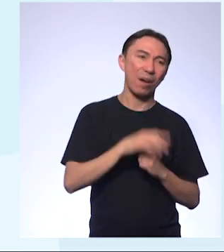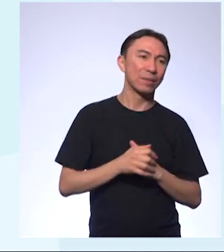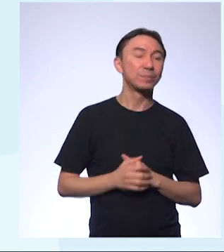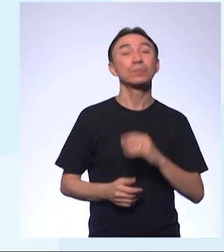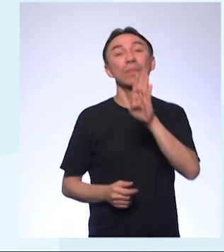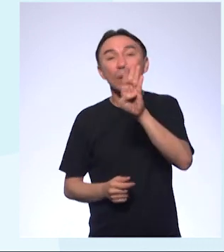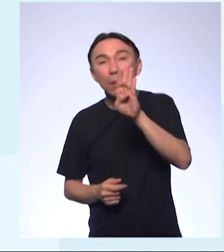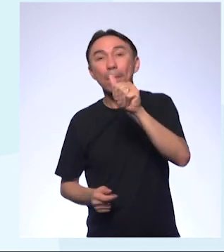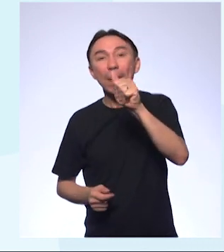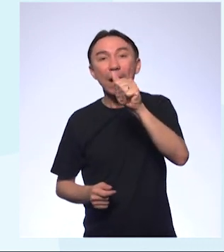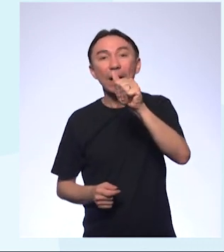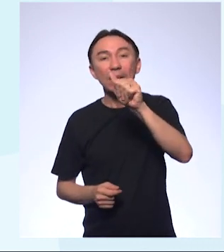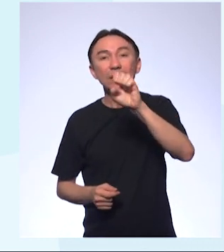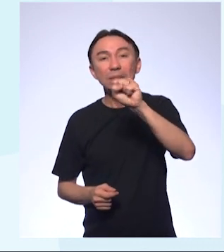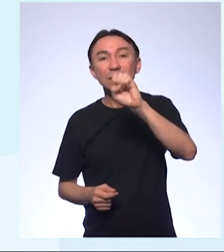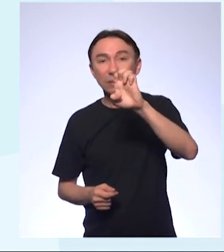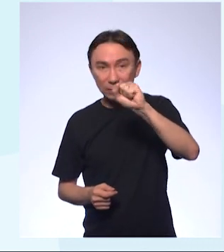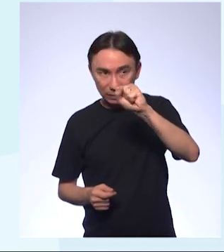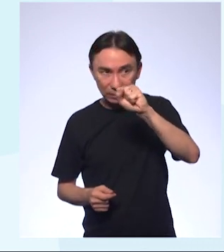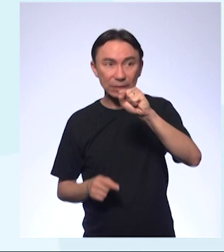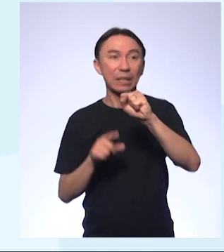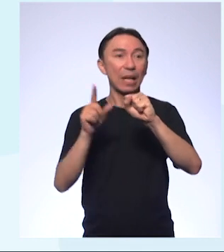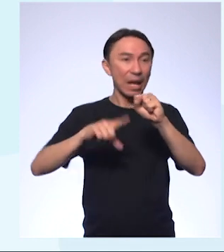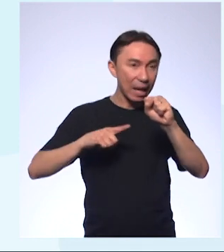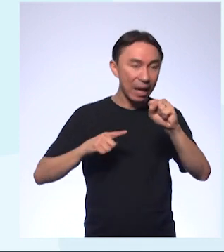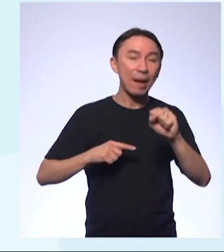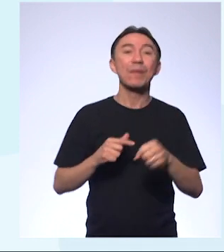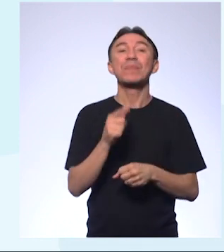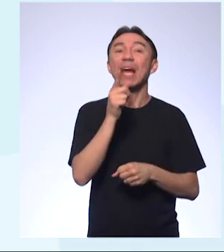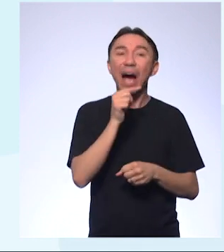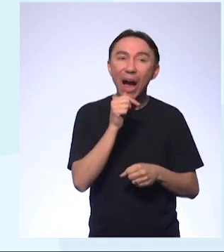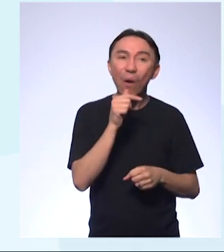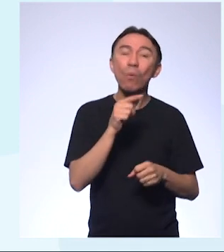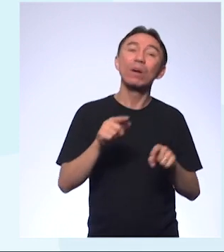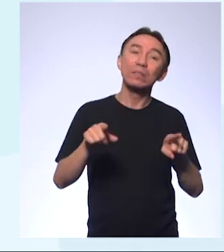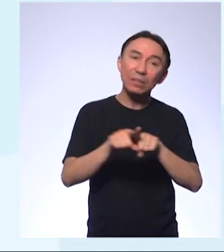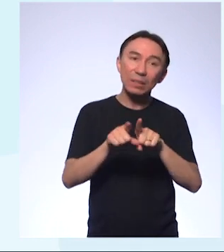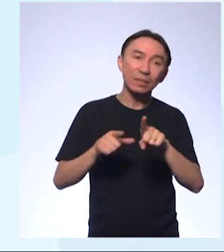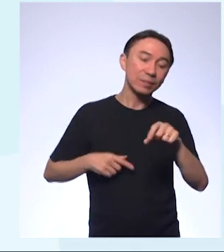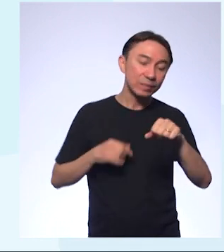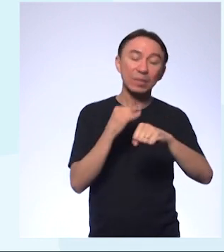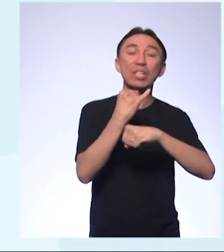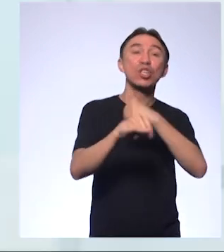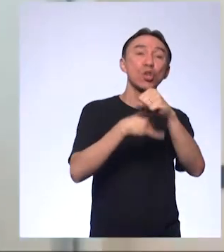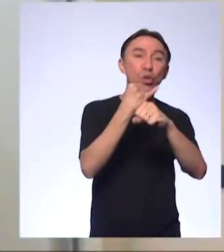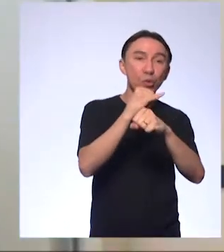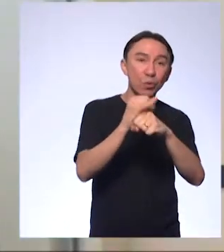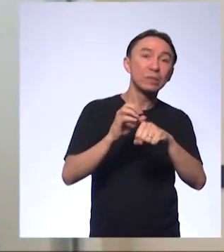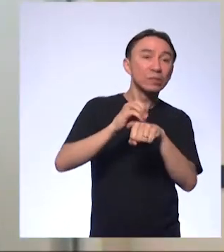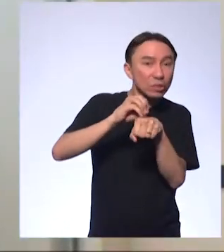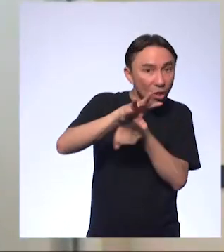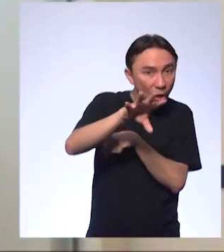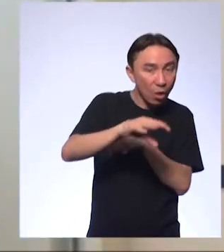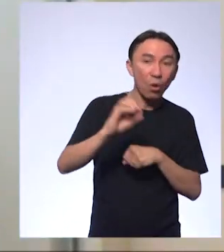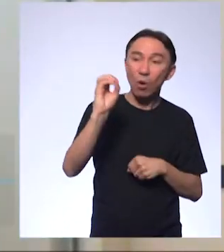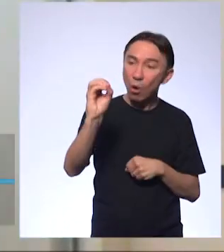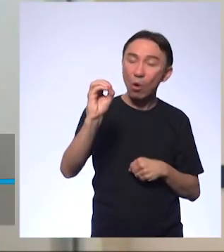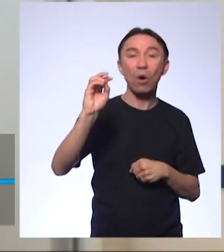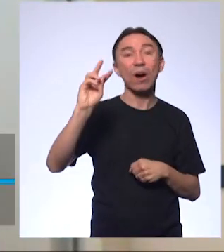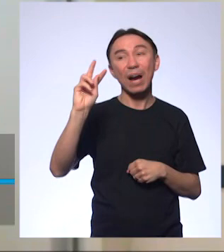são compostos que, em meio aquoso, liberam íons hidroxila, que é o OH⁻. Ou seja,